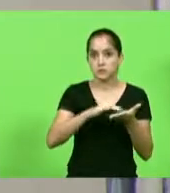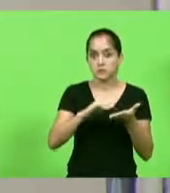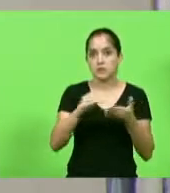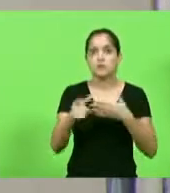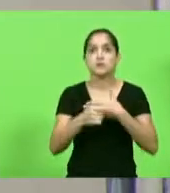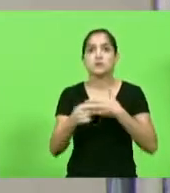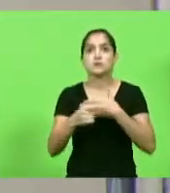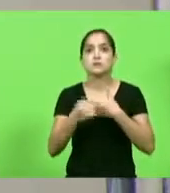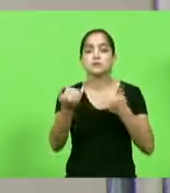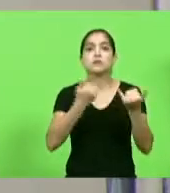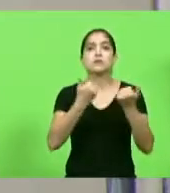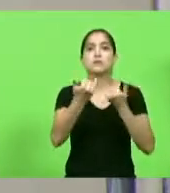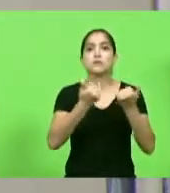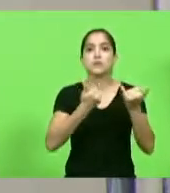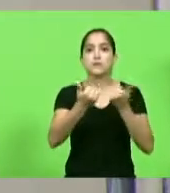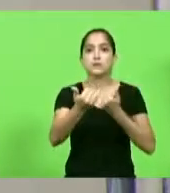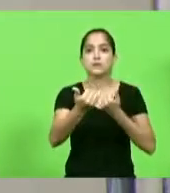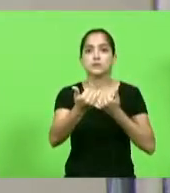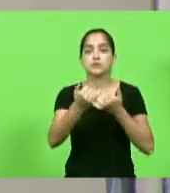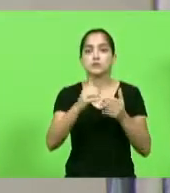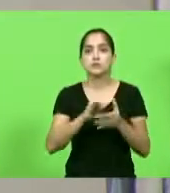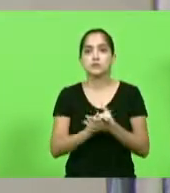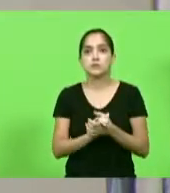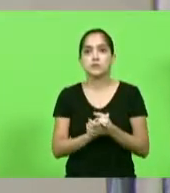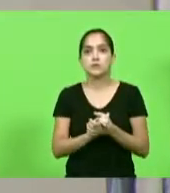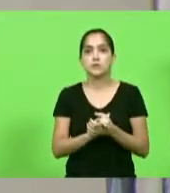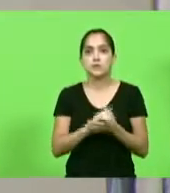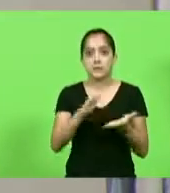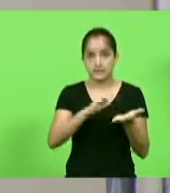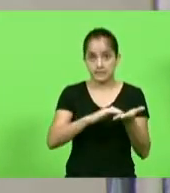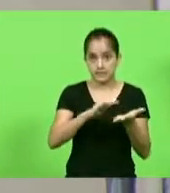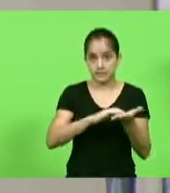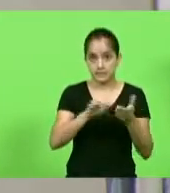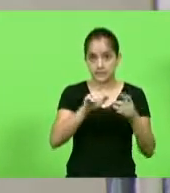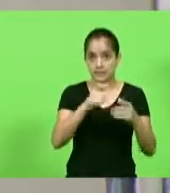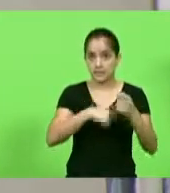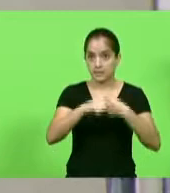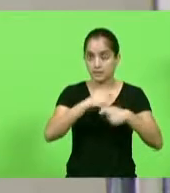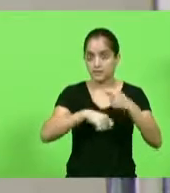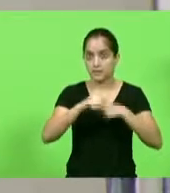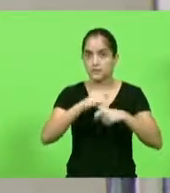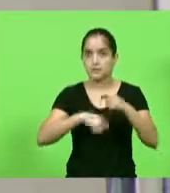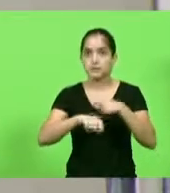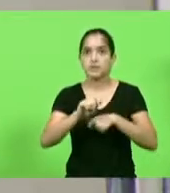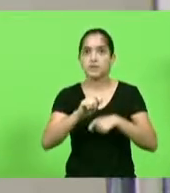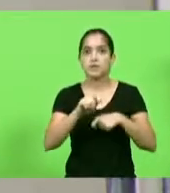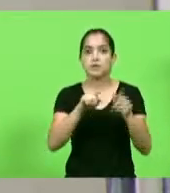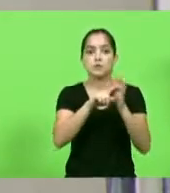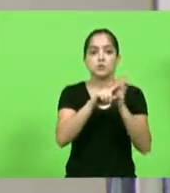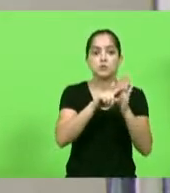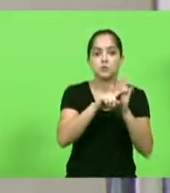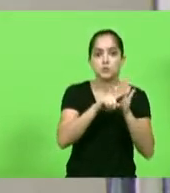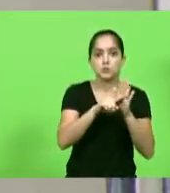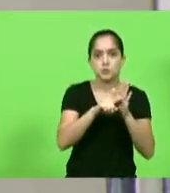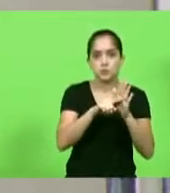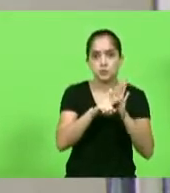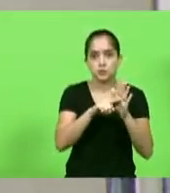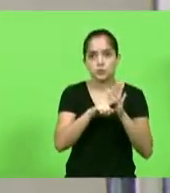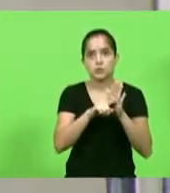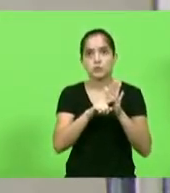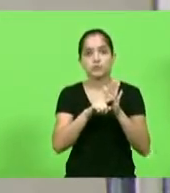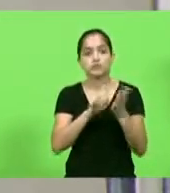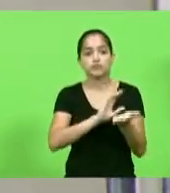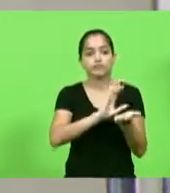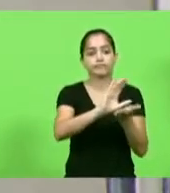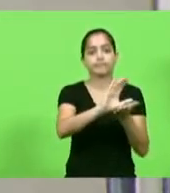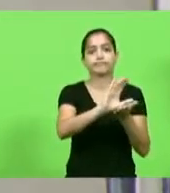Civil informações acerca de determinação de que a Secretaria do Estado da Fazenda realizasse estudos para implementar auxílio emergencial